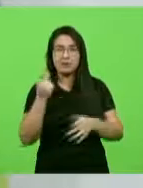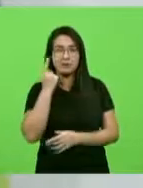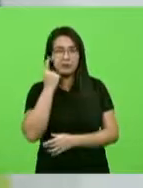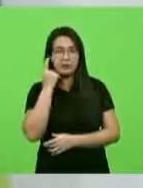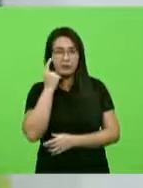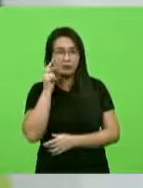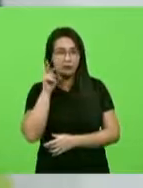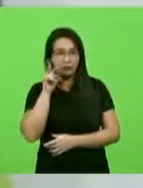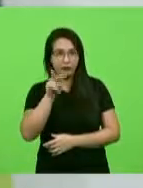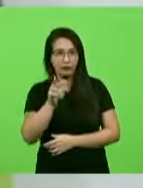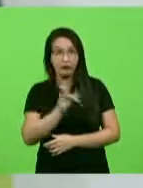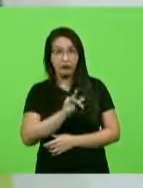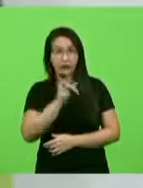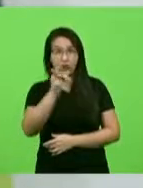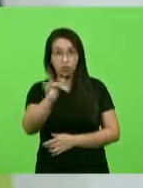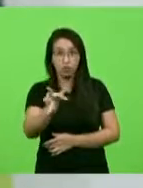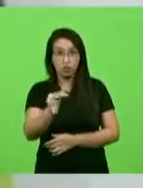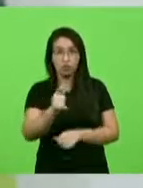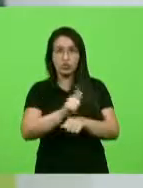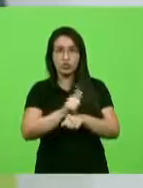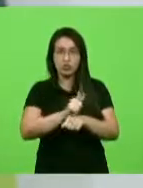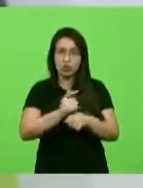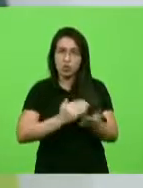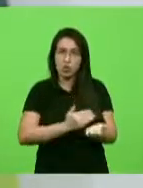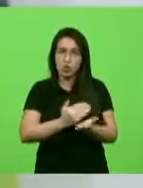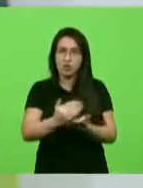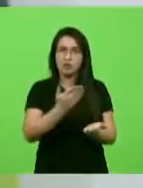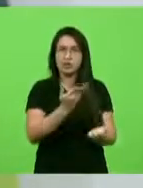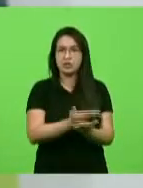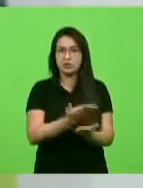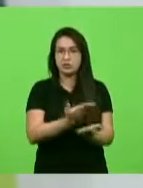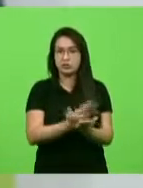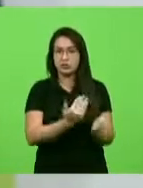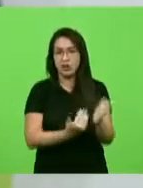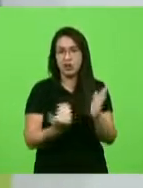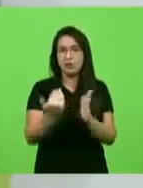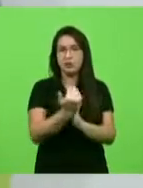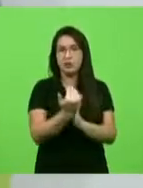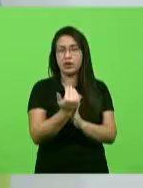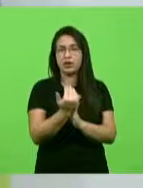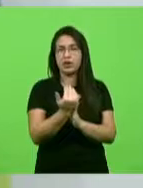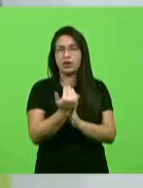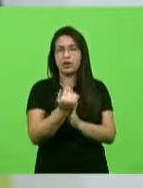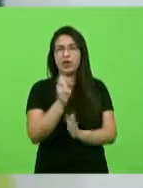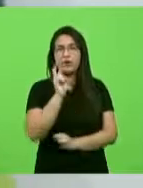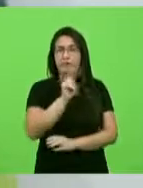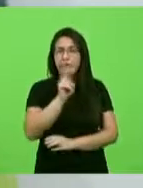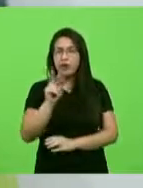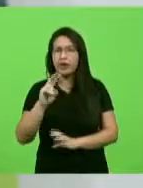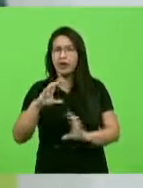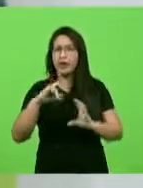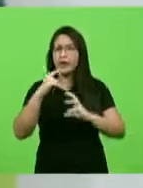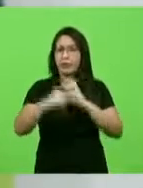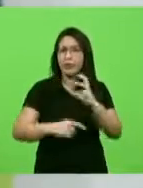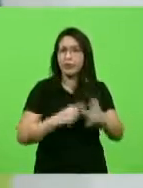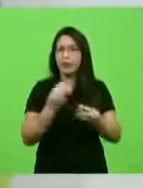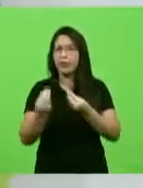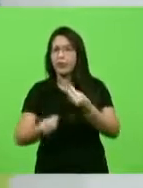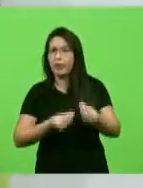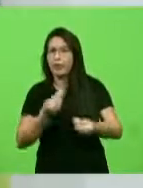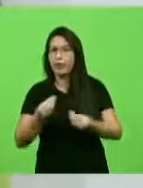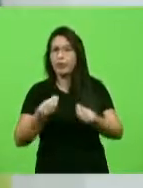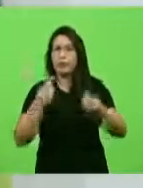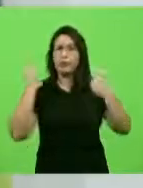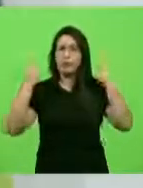gestores comecem a estudar mais acompanhar aquilo que acontece no mundo a se preocupar que é o